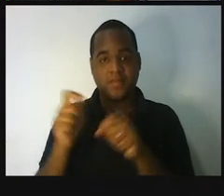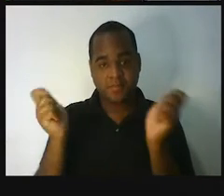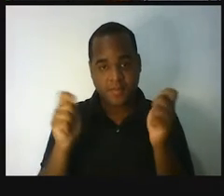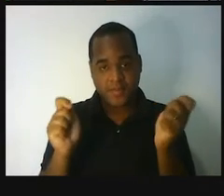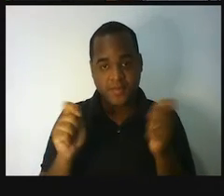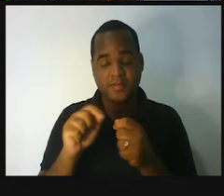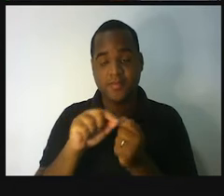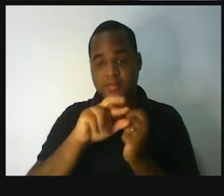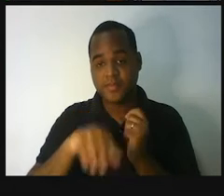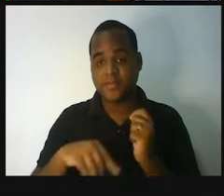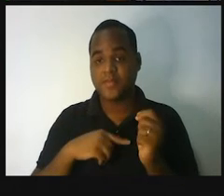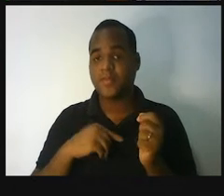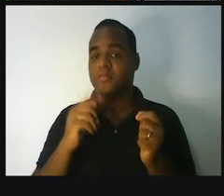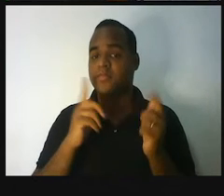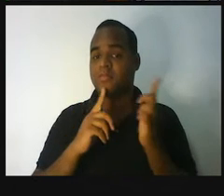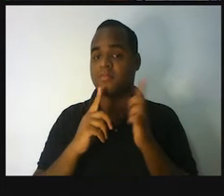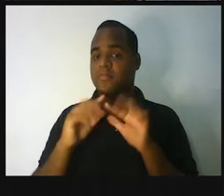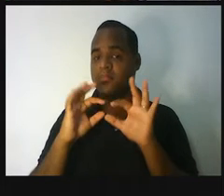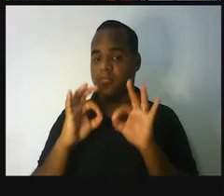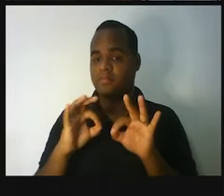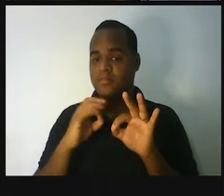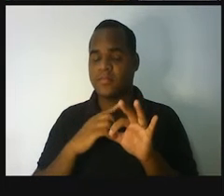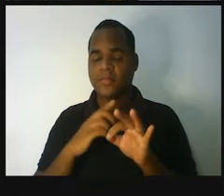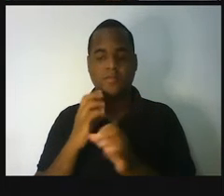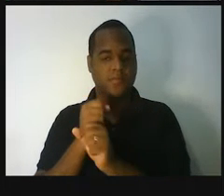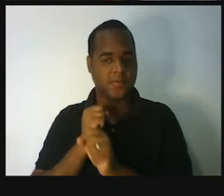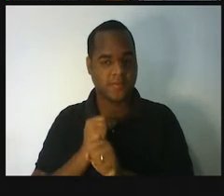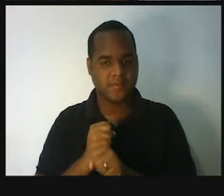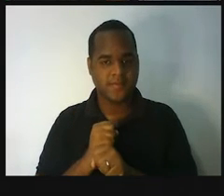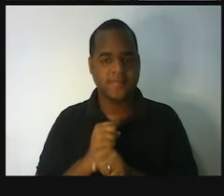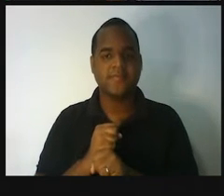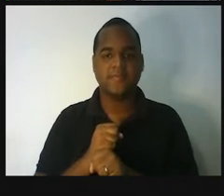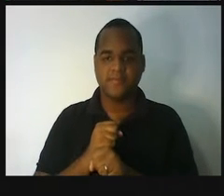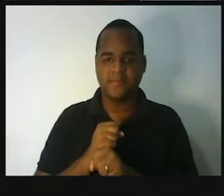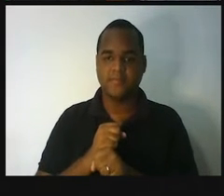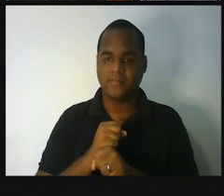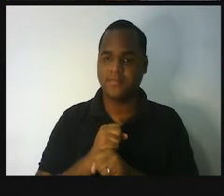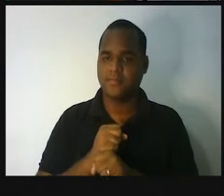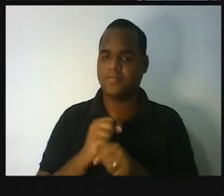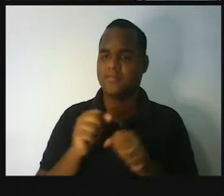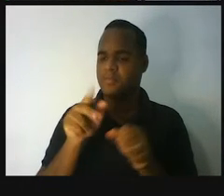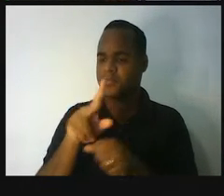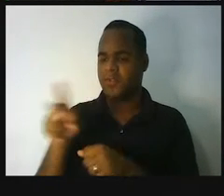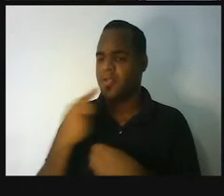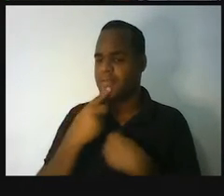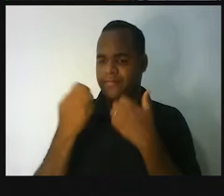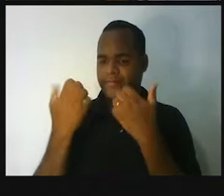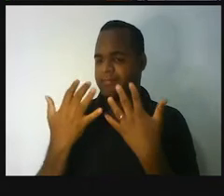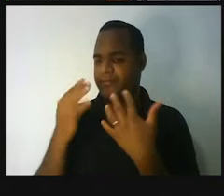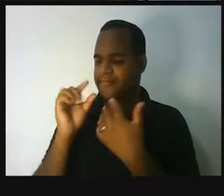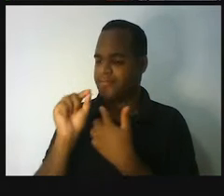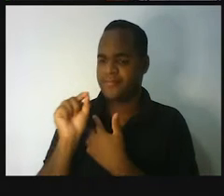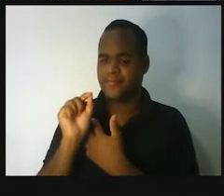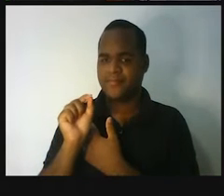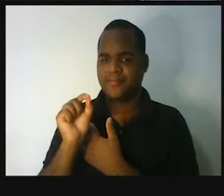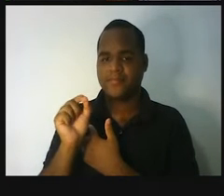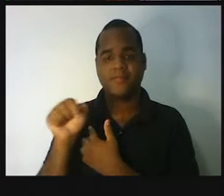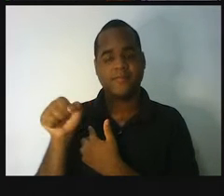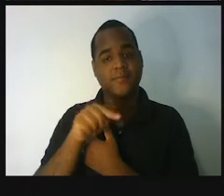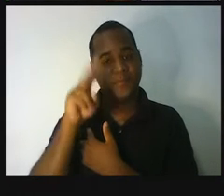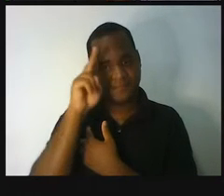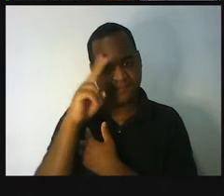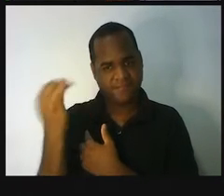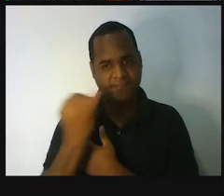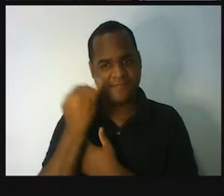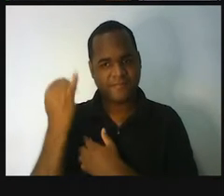transformar unidades de medida. Professor, do que é que o está falando? Vamos recordar um pouquinho da